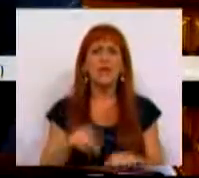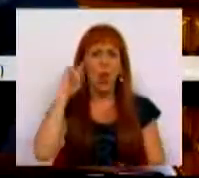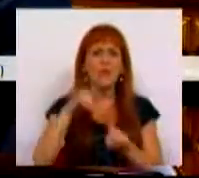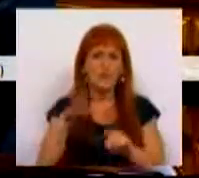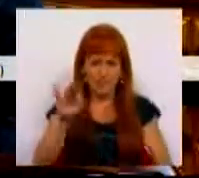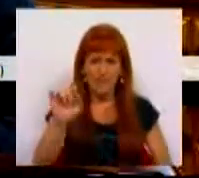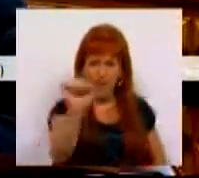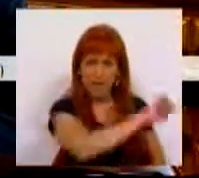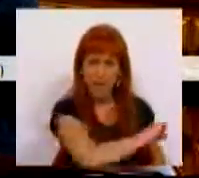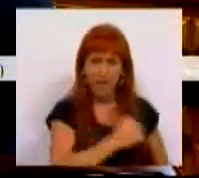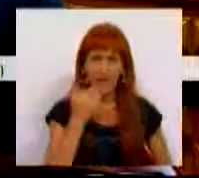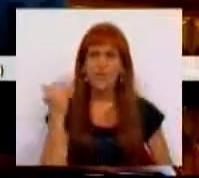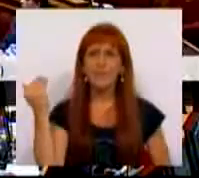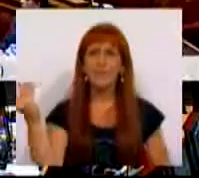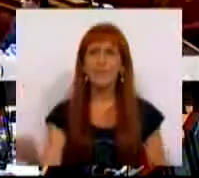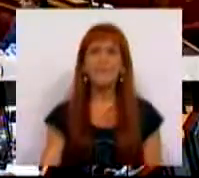objetivo do Partido Socialista. Muito obrigado.